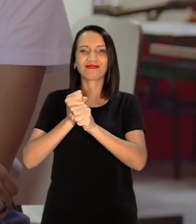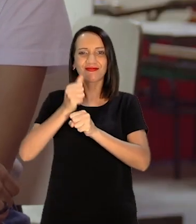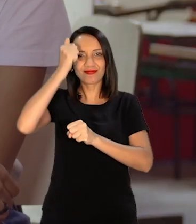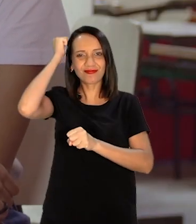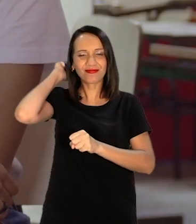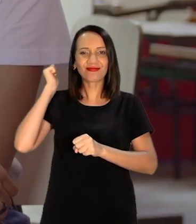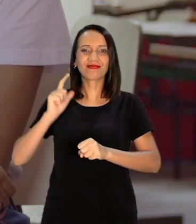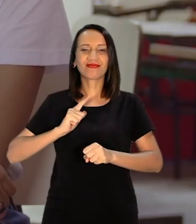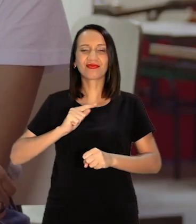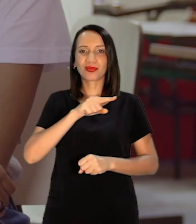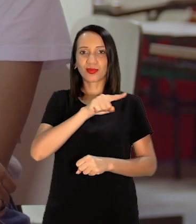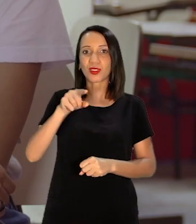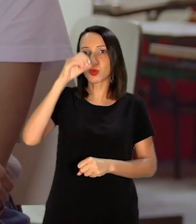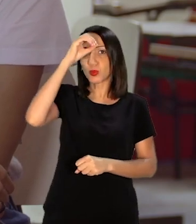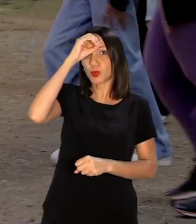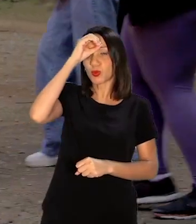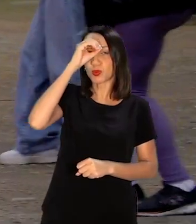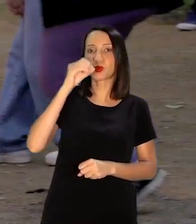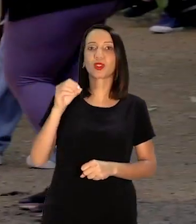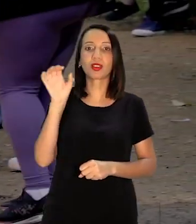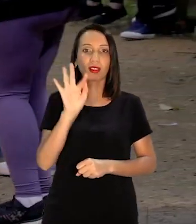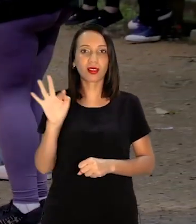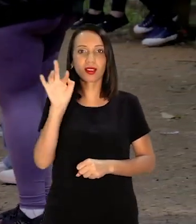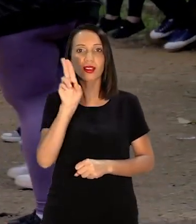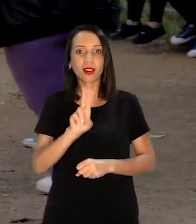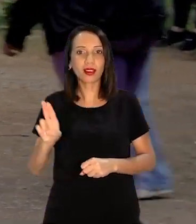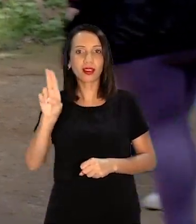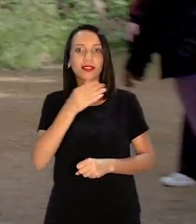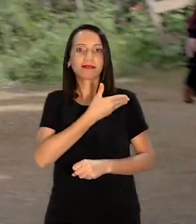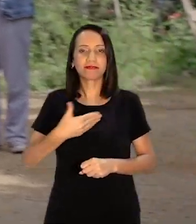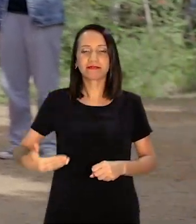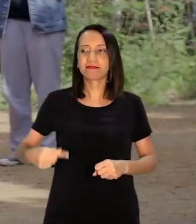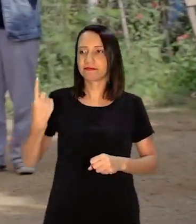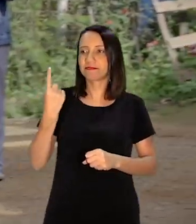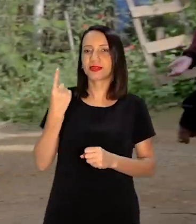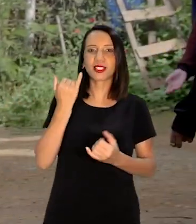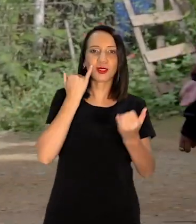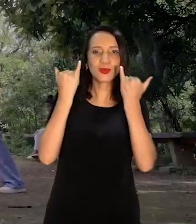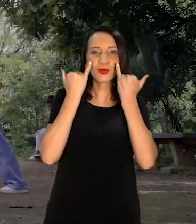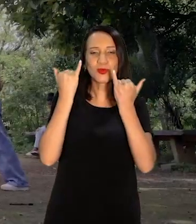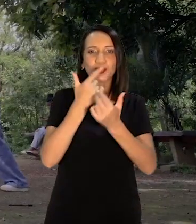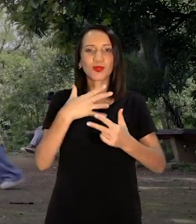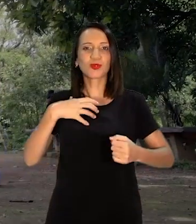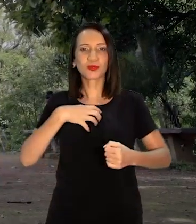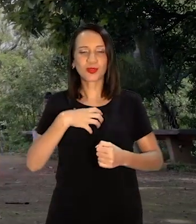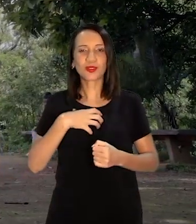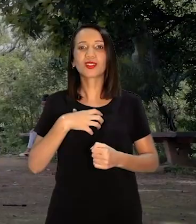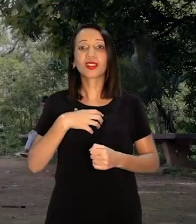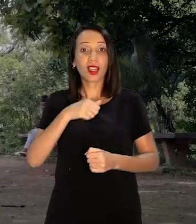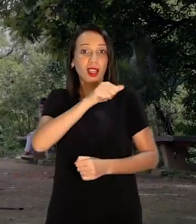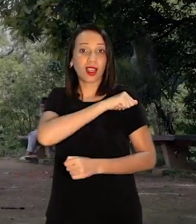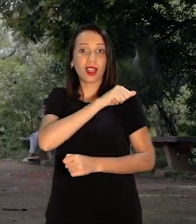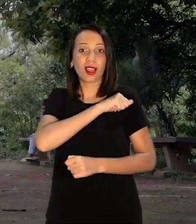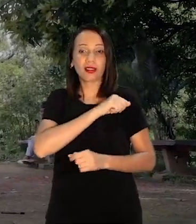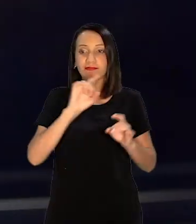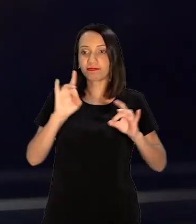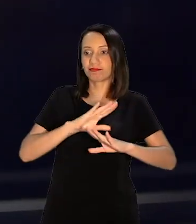sabem Que universidade pública Existe Então acho que Primeiro é Informação E o aluno Ele sai da escola E ele tem A pensão de